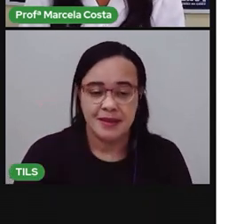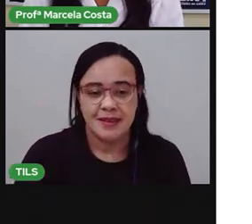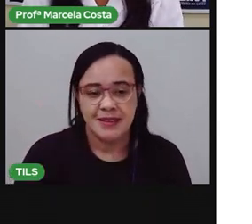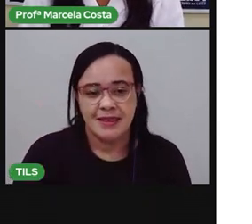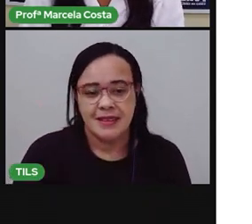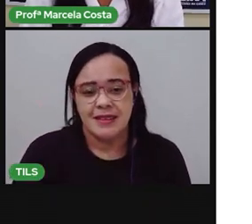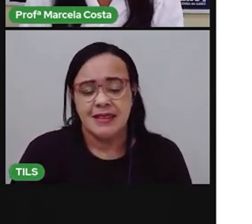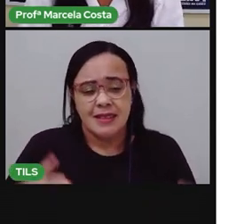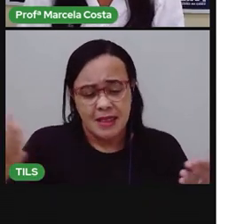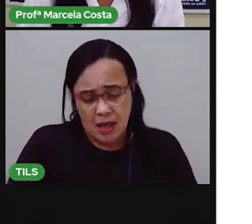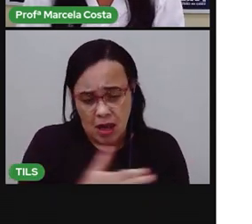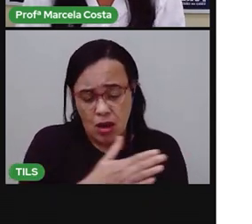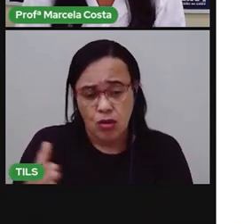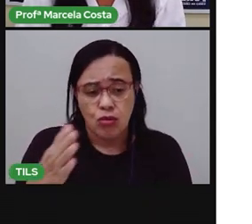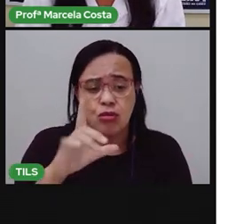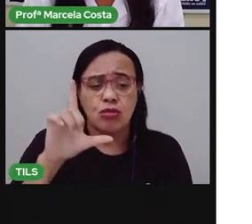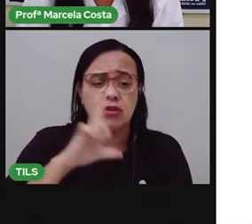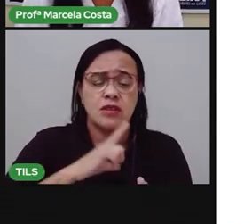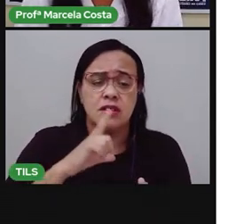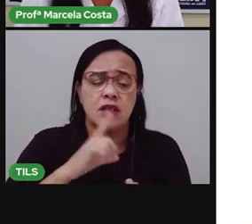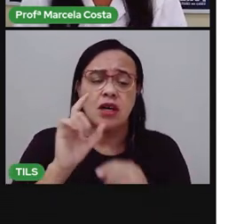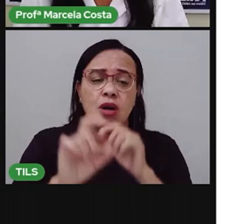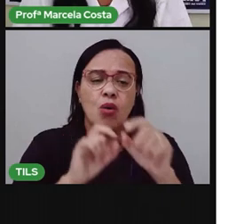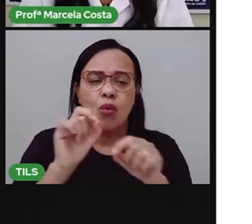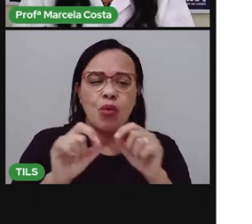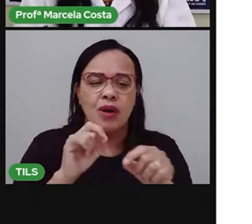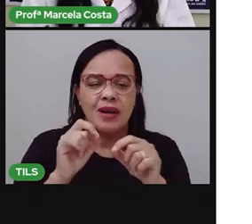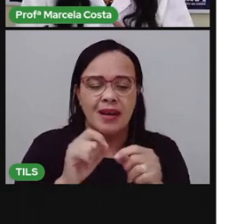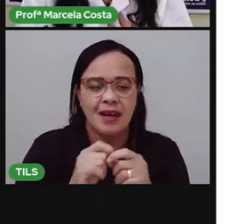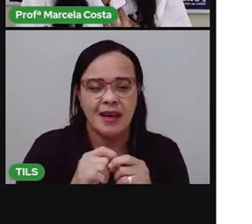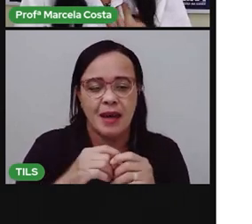Algumas embalagens também trazem mensagens.